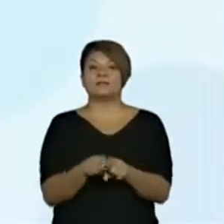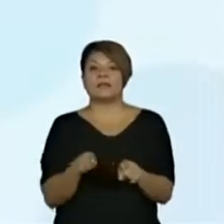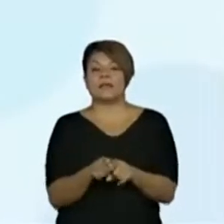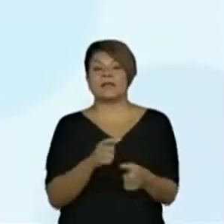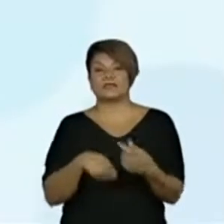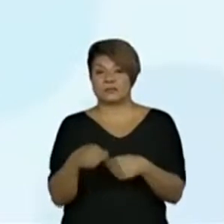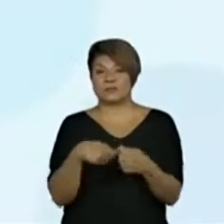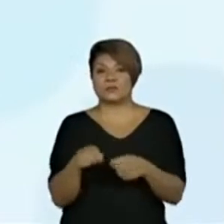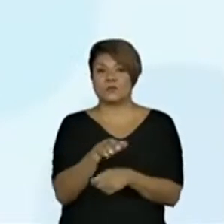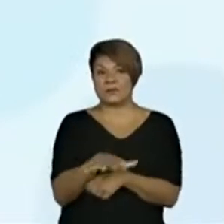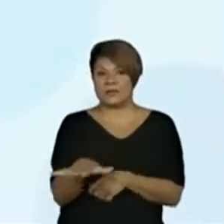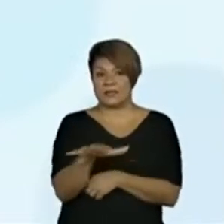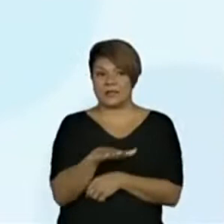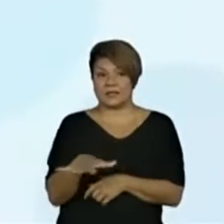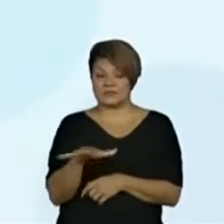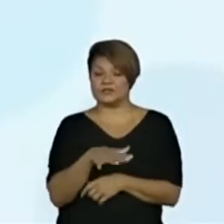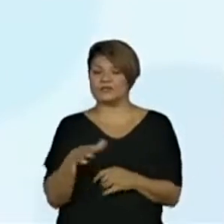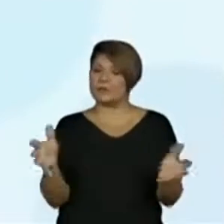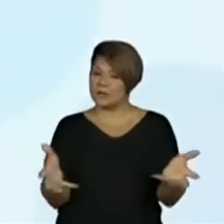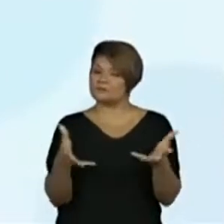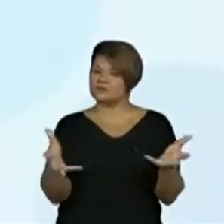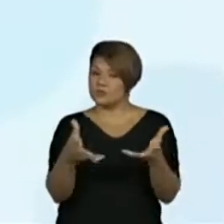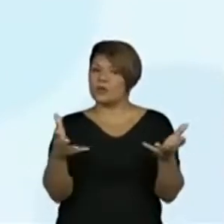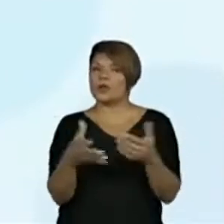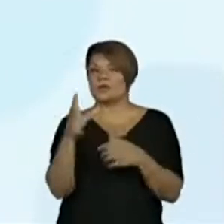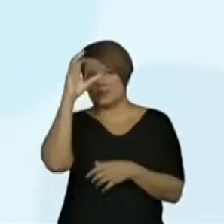para propiciar a aprendizagem dos alunos de toda a escola.